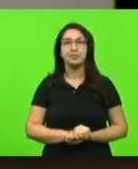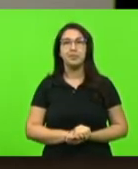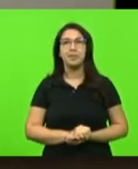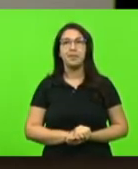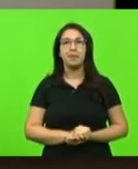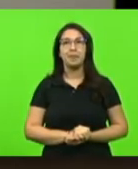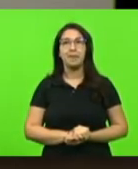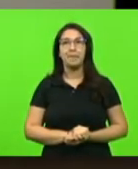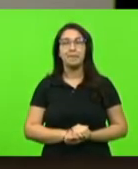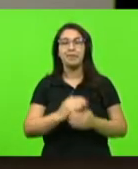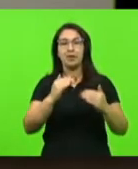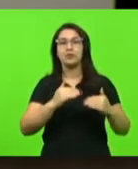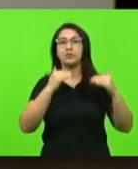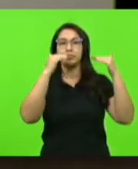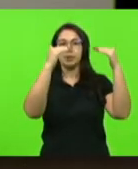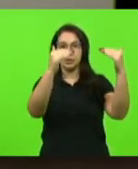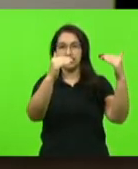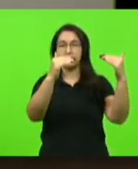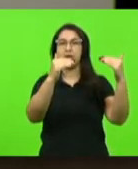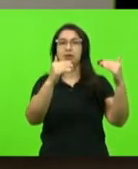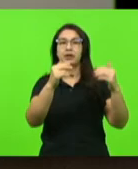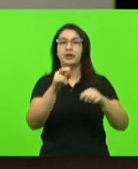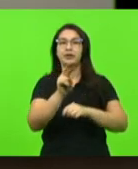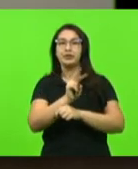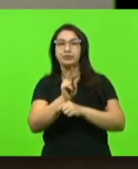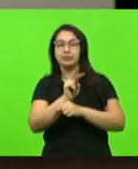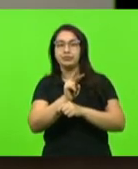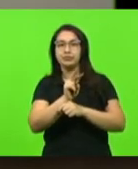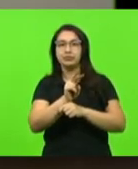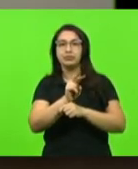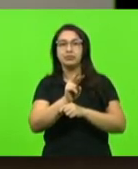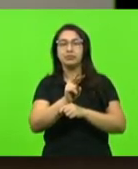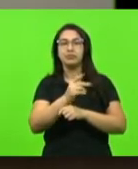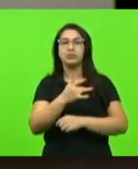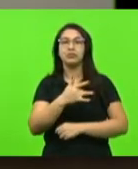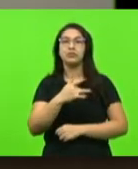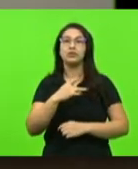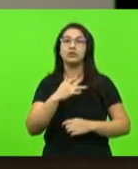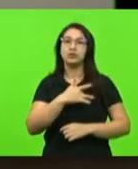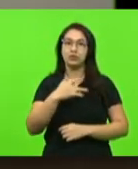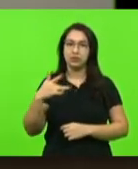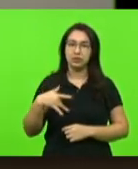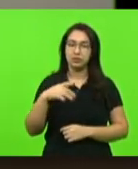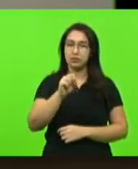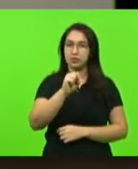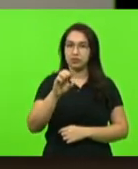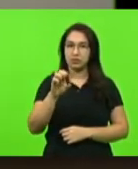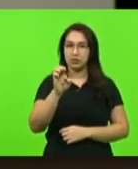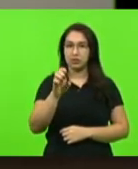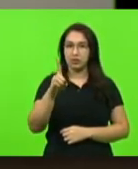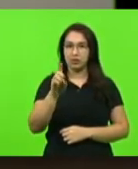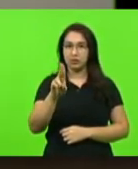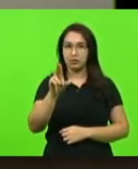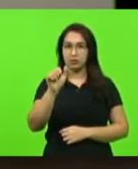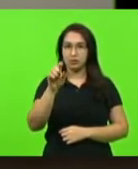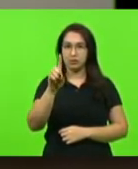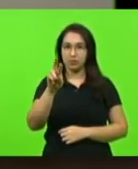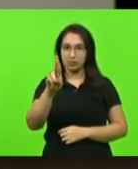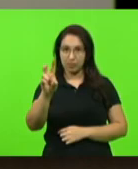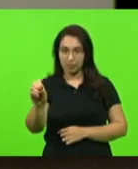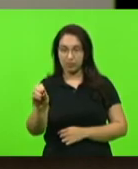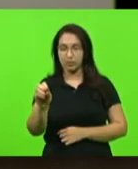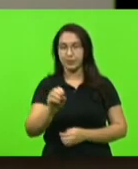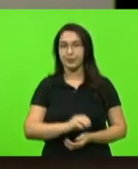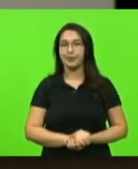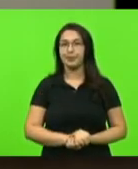Senhor superintendente da Vigilância em Saúde de Santa Catarina, Eduardo Macário. Senhora